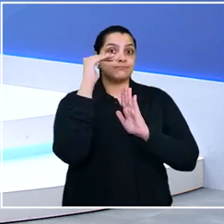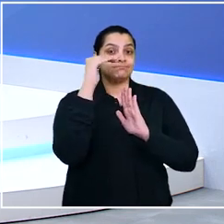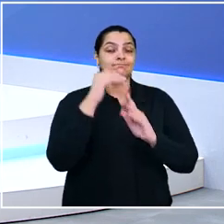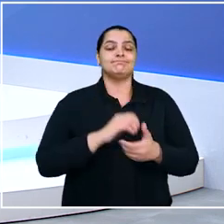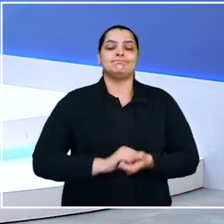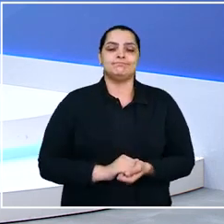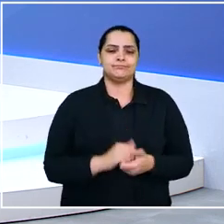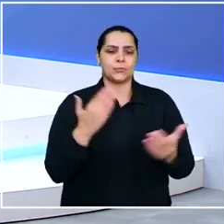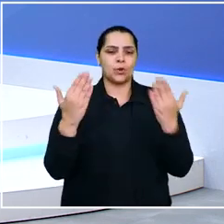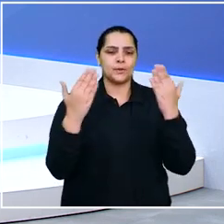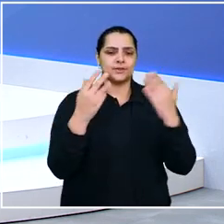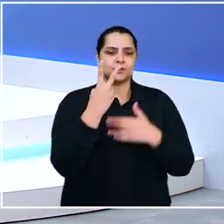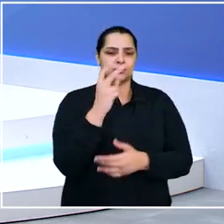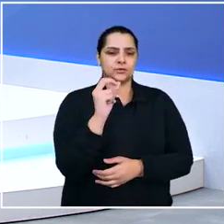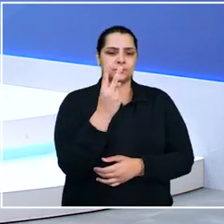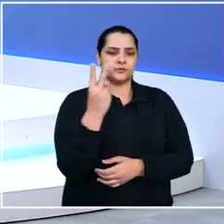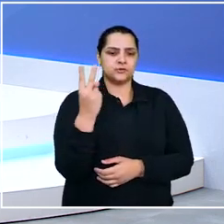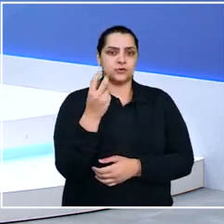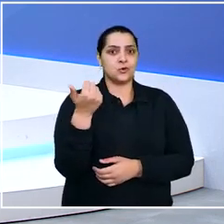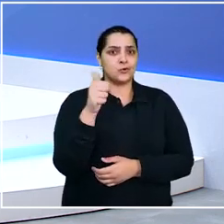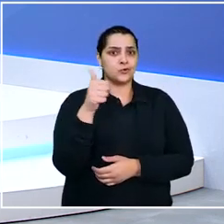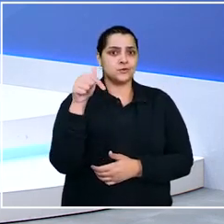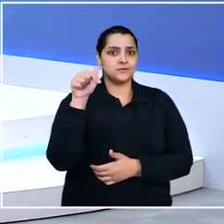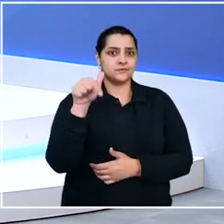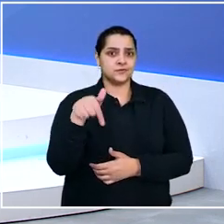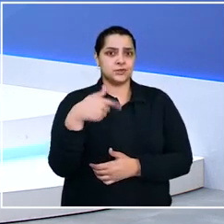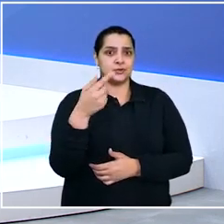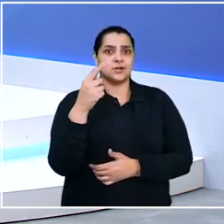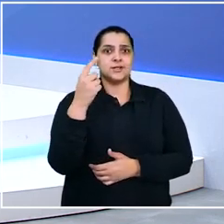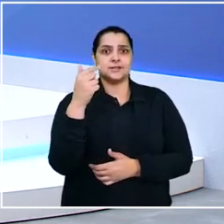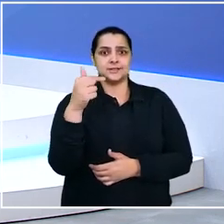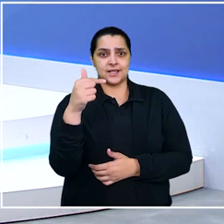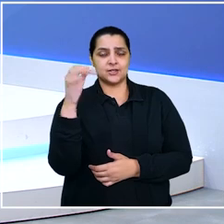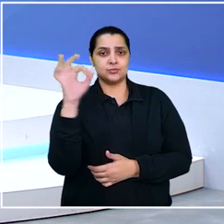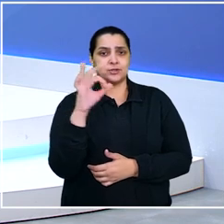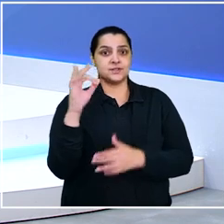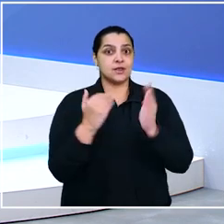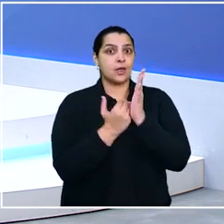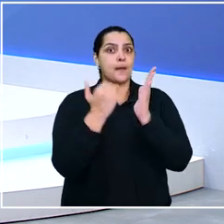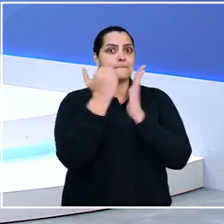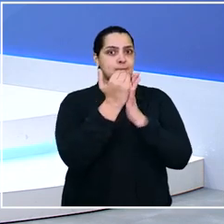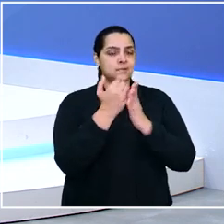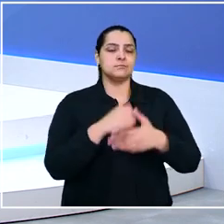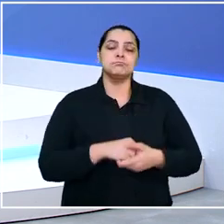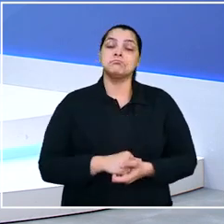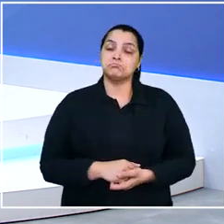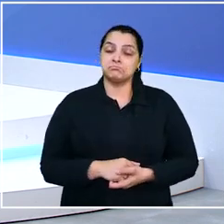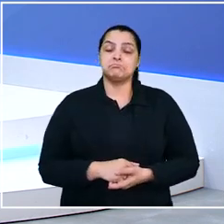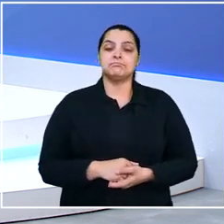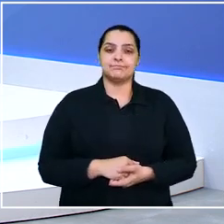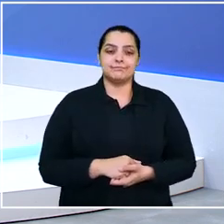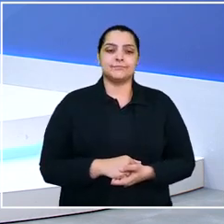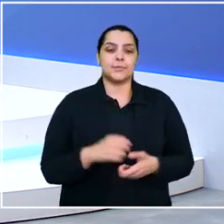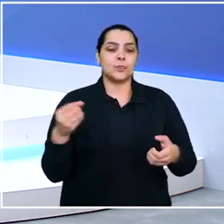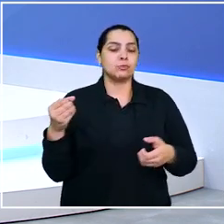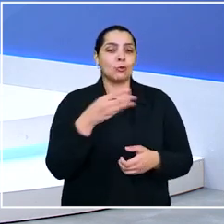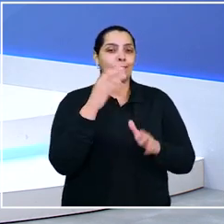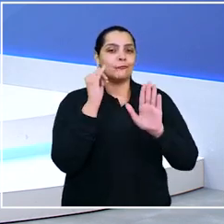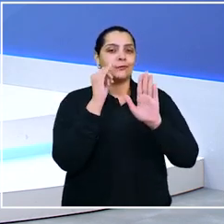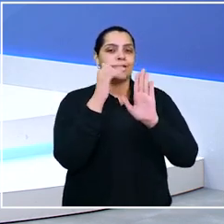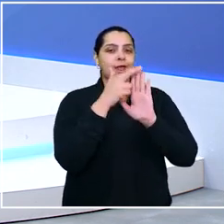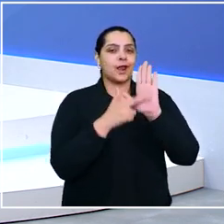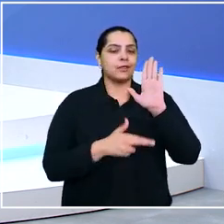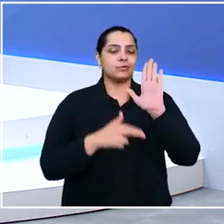Corte. Em relação a 2022, foram 11,7% mais julgamentos. O número faz parte do recém